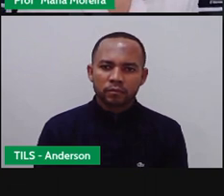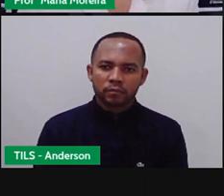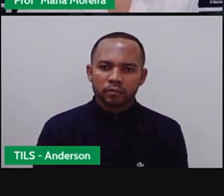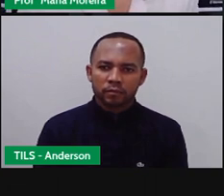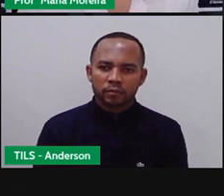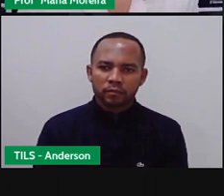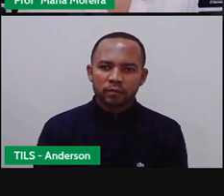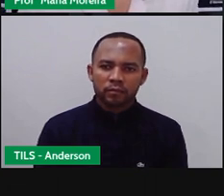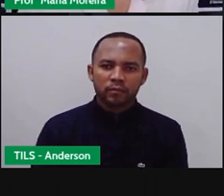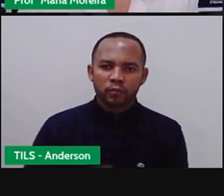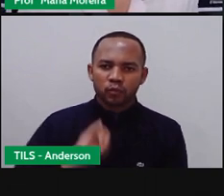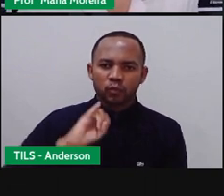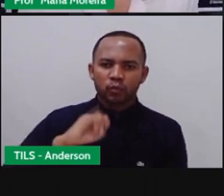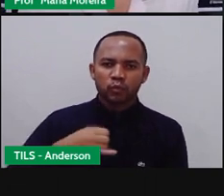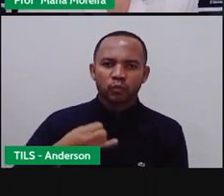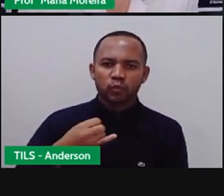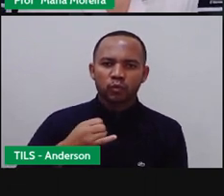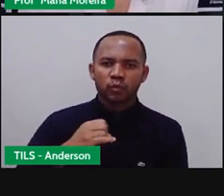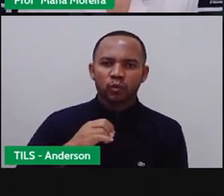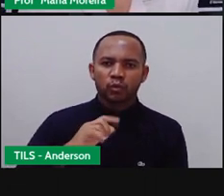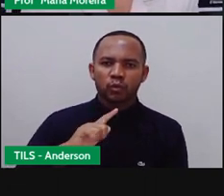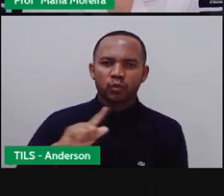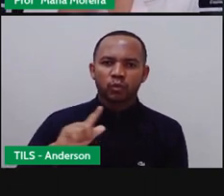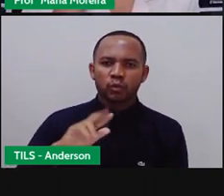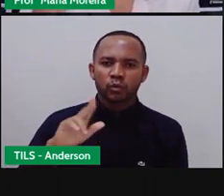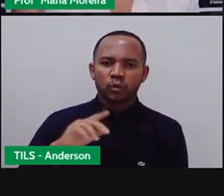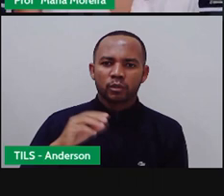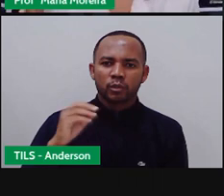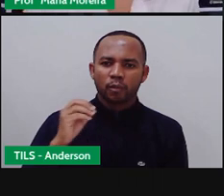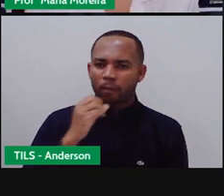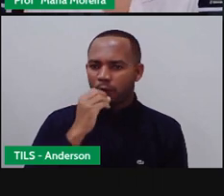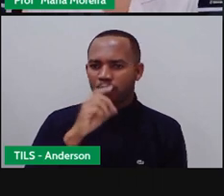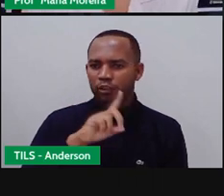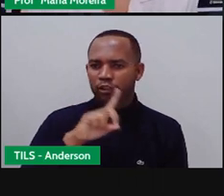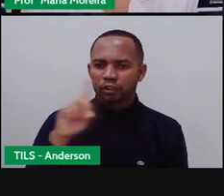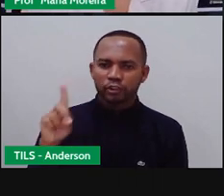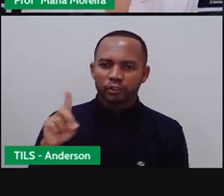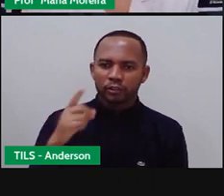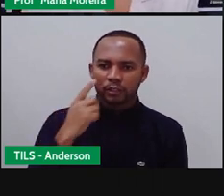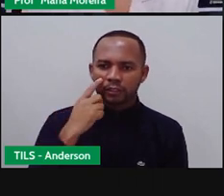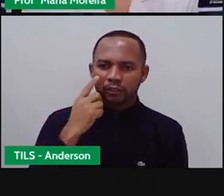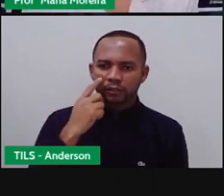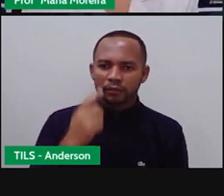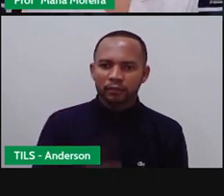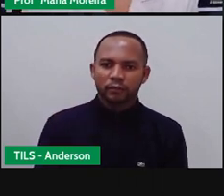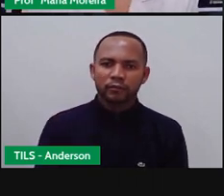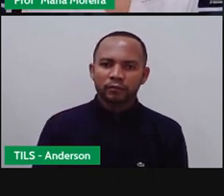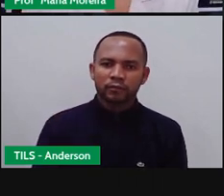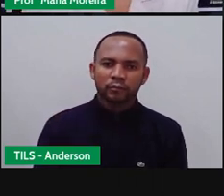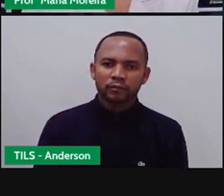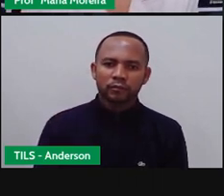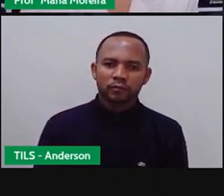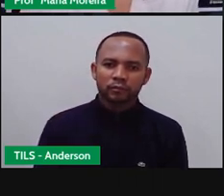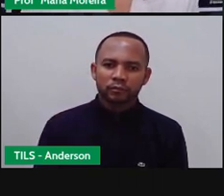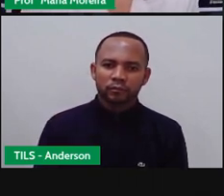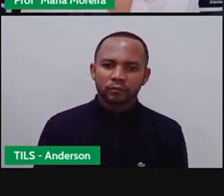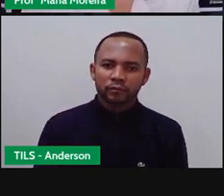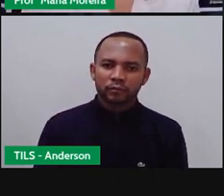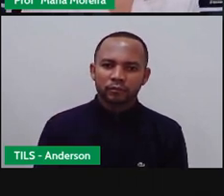Júnior Carvalho, Oi, professora Maria, bom dia para você também. Um bom dia, Júnior, e um beijo para você.